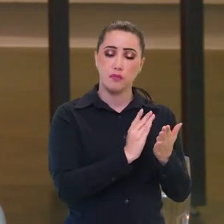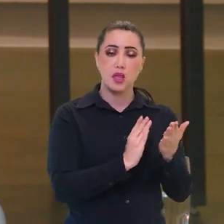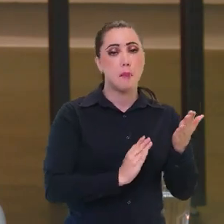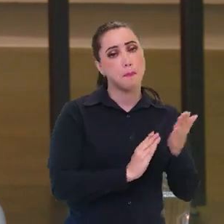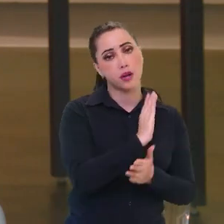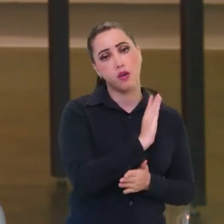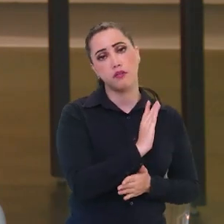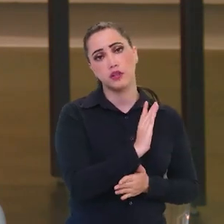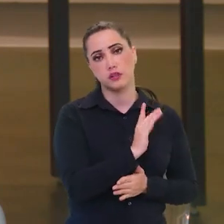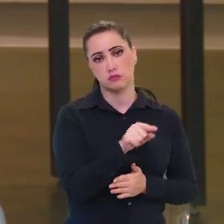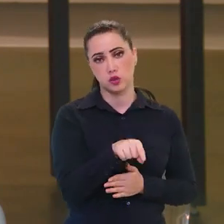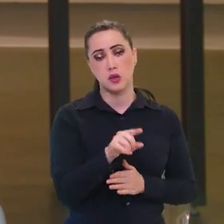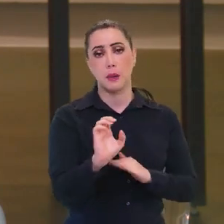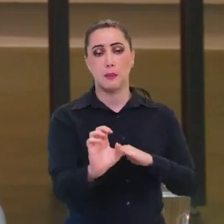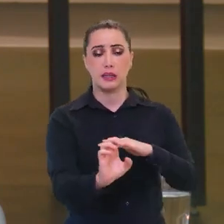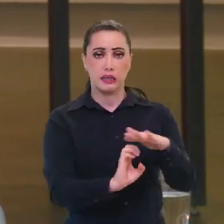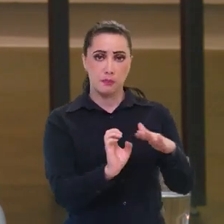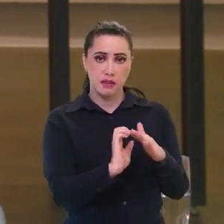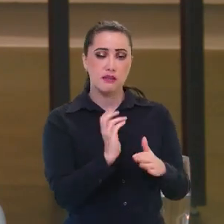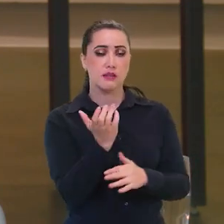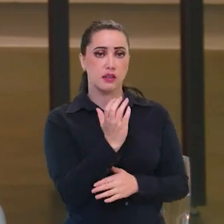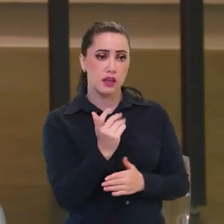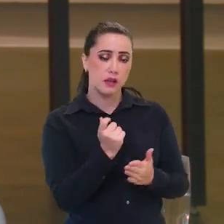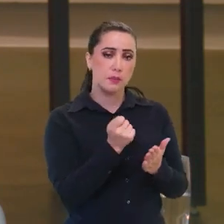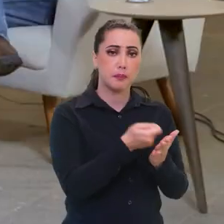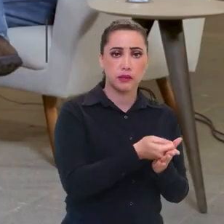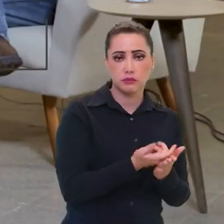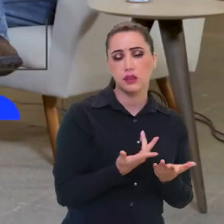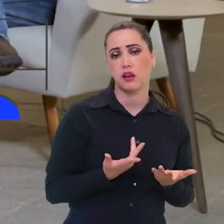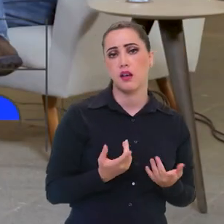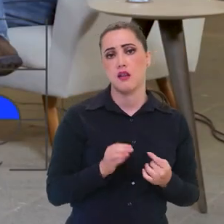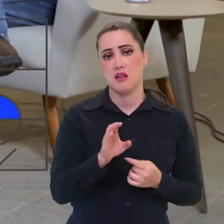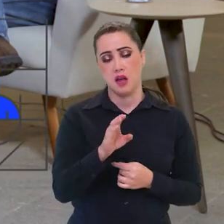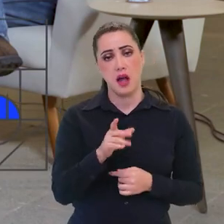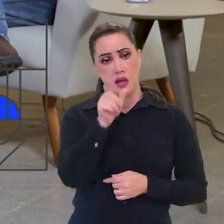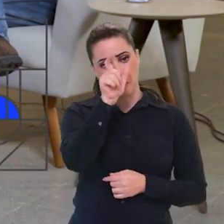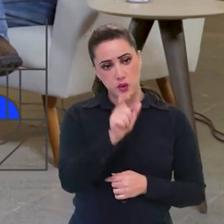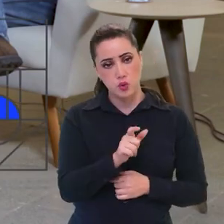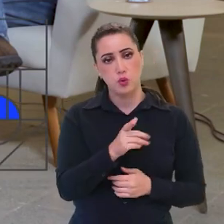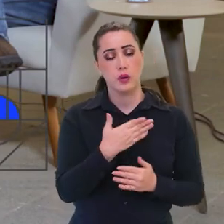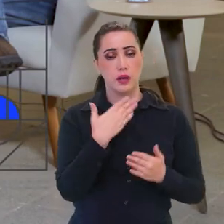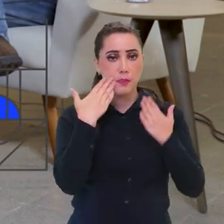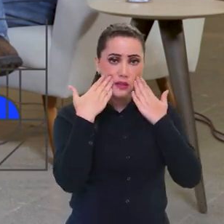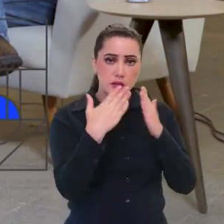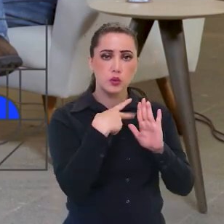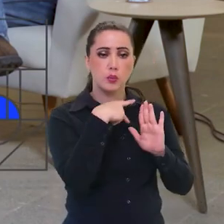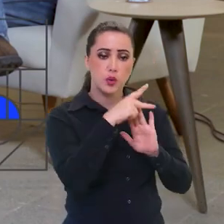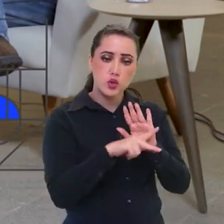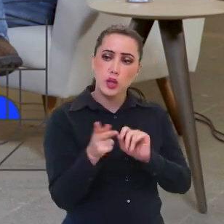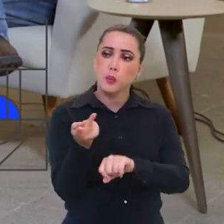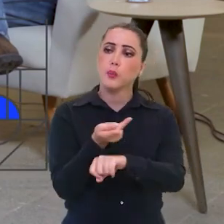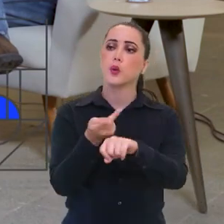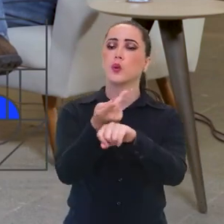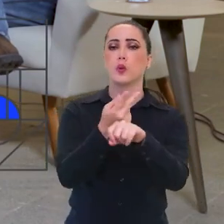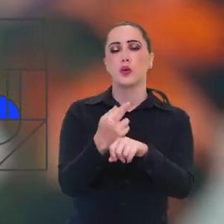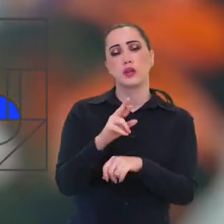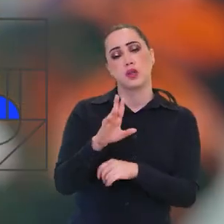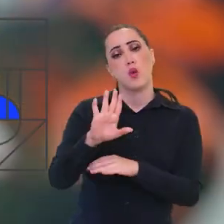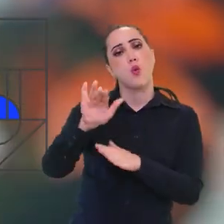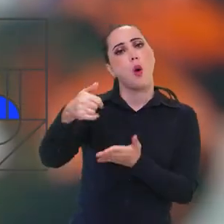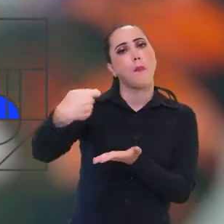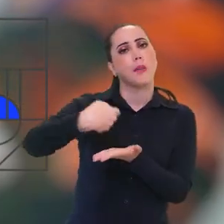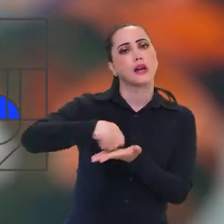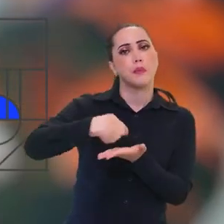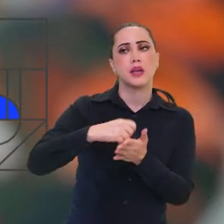aval para o produtor e buscar o patrocínio. O que estamos fazendo... Seja numa